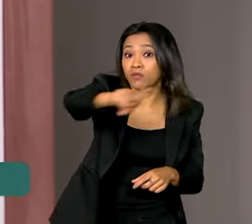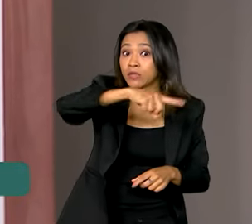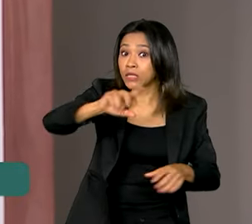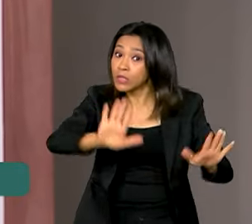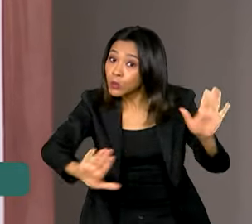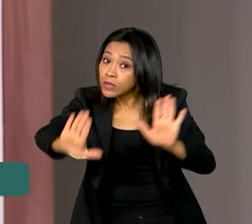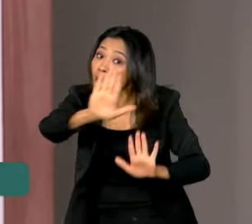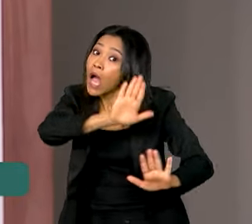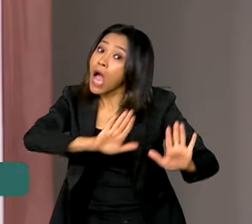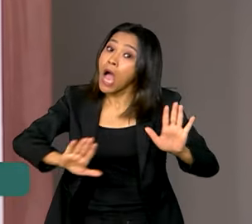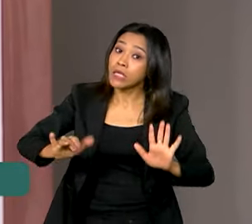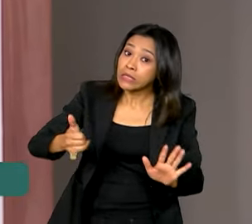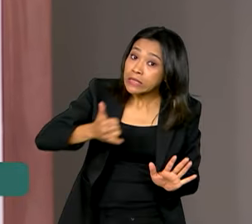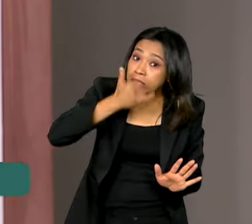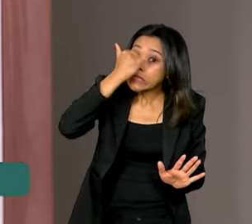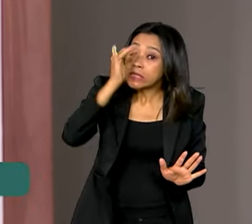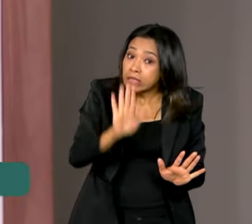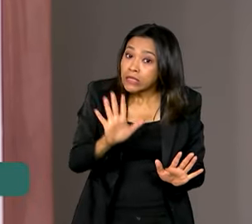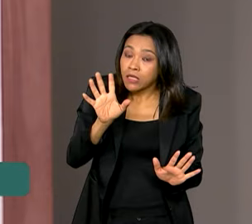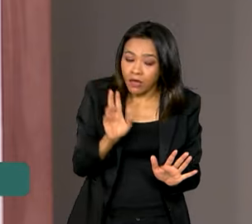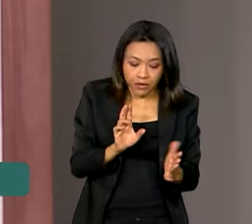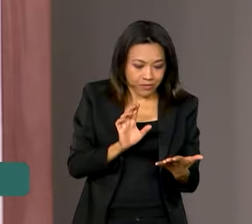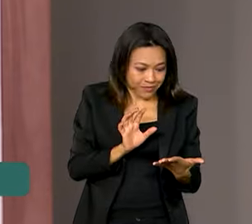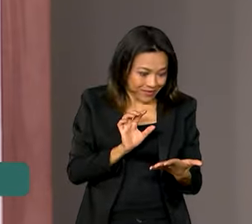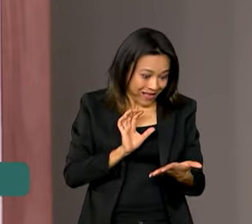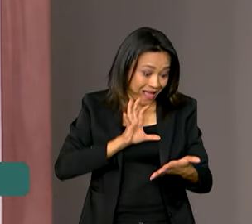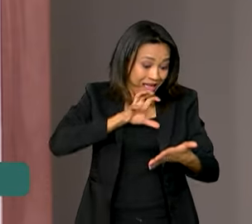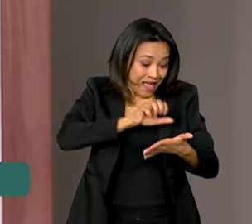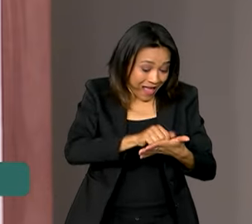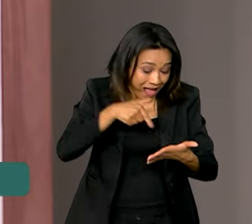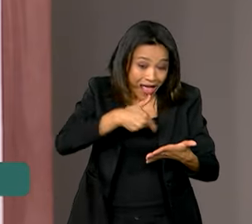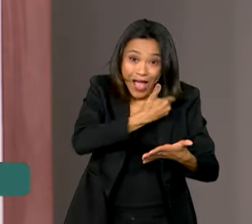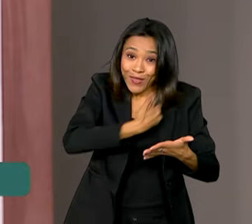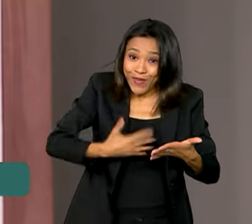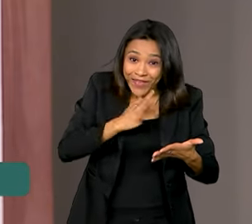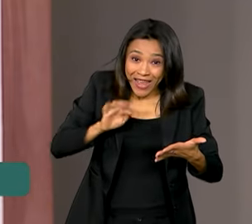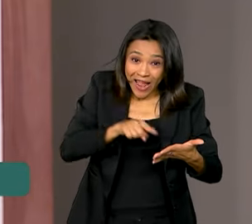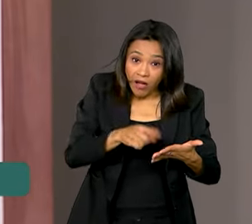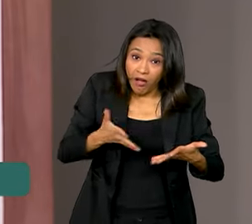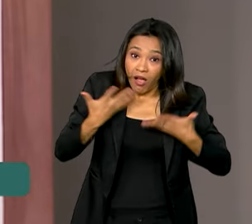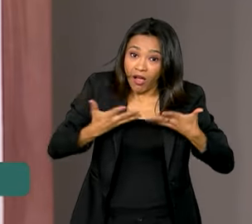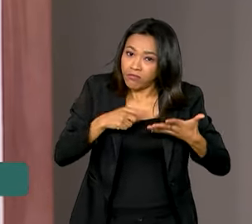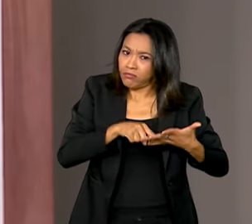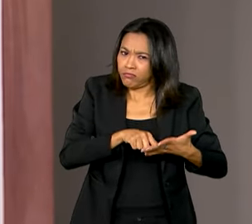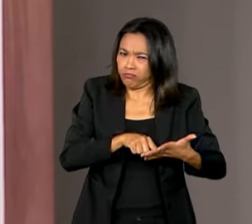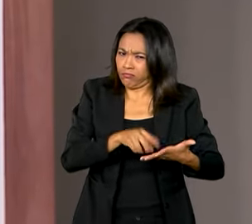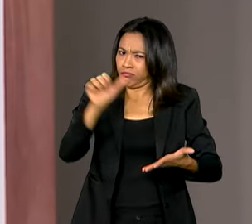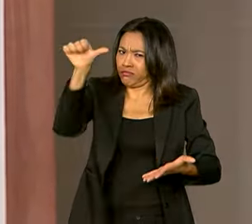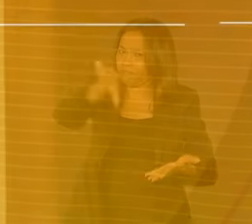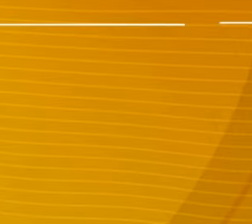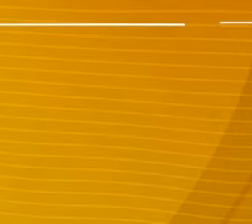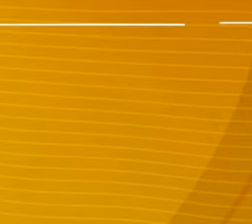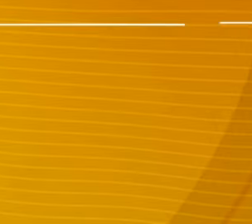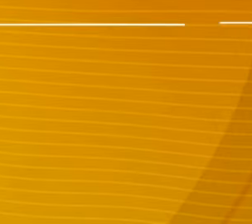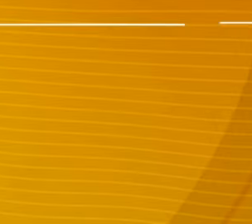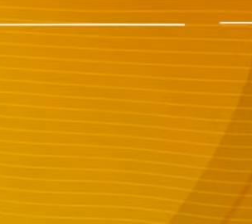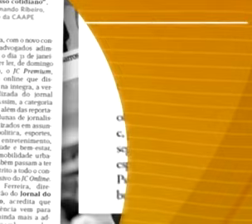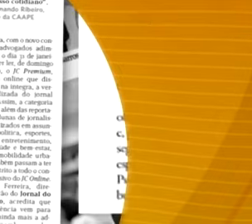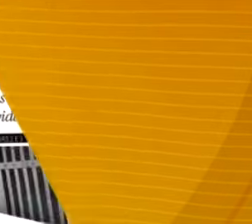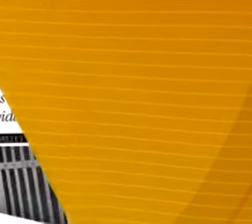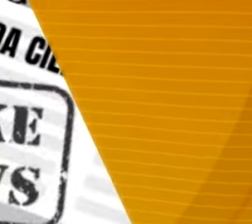cair em golpes na tentativa de se cadastrar em um benefício do governo federal que, veja só, não existe. Vamos ver.